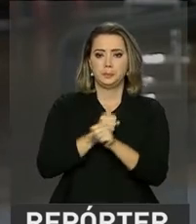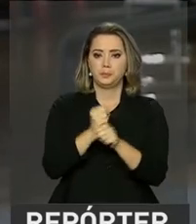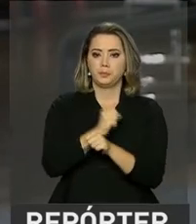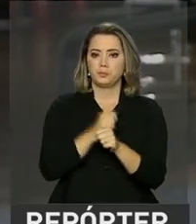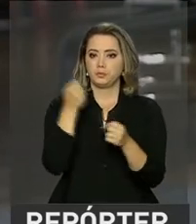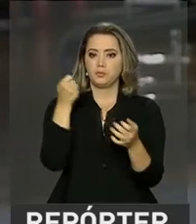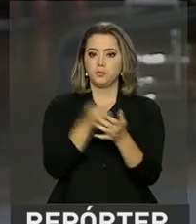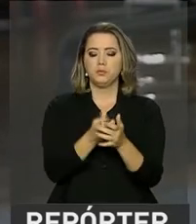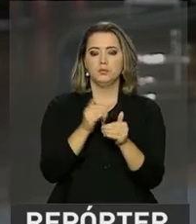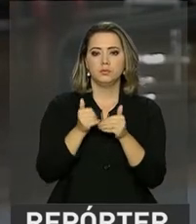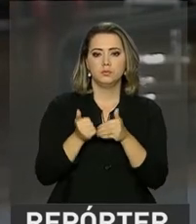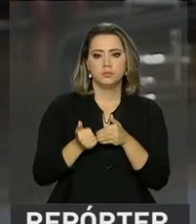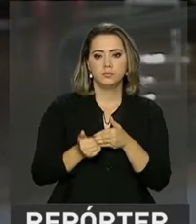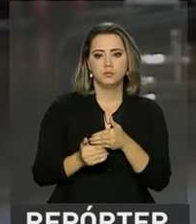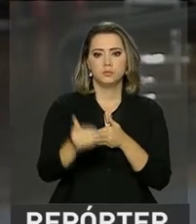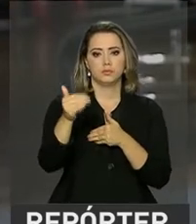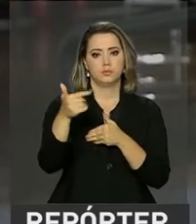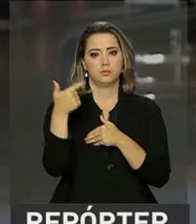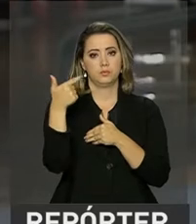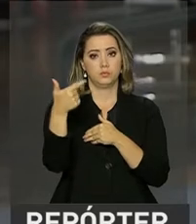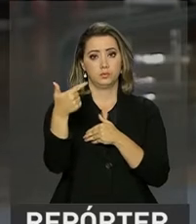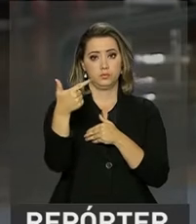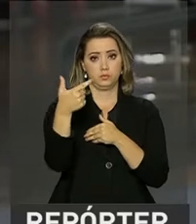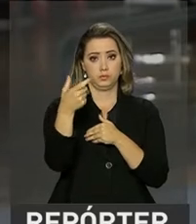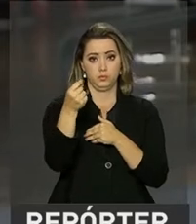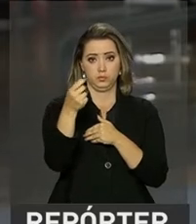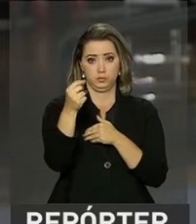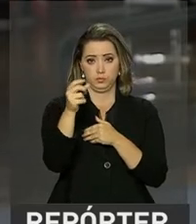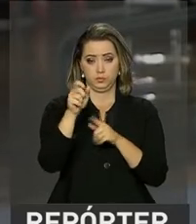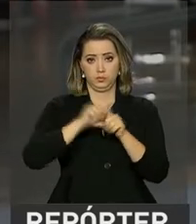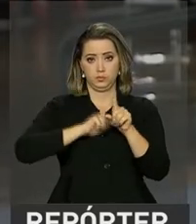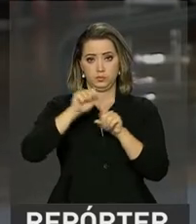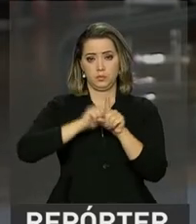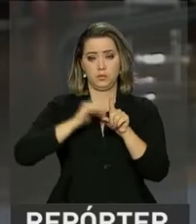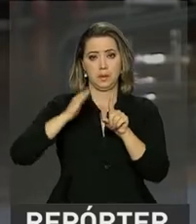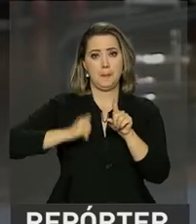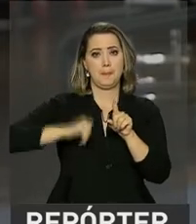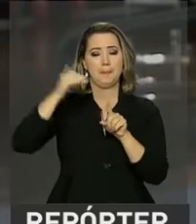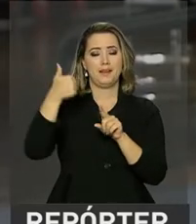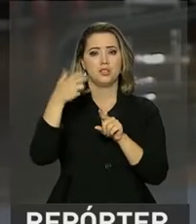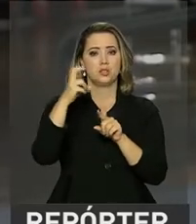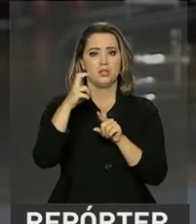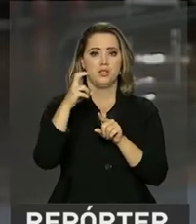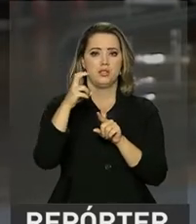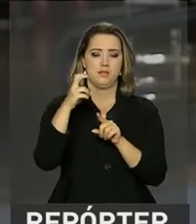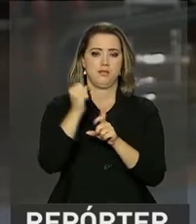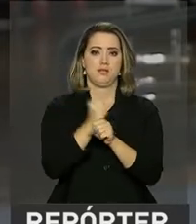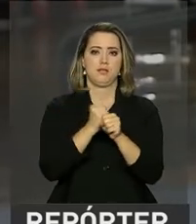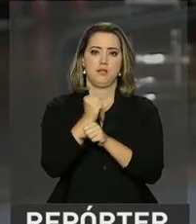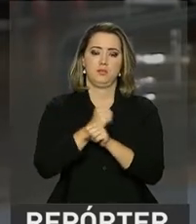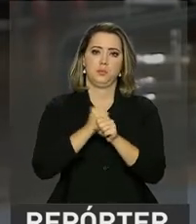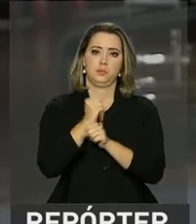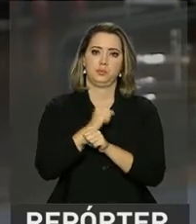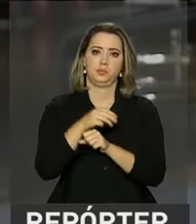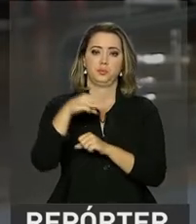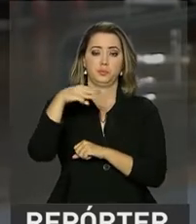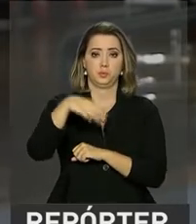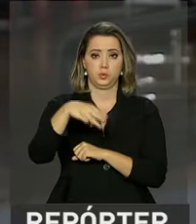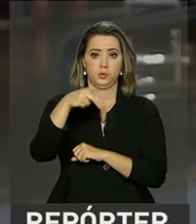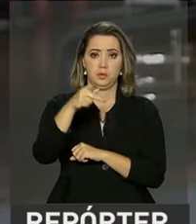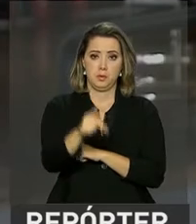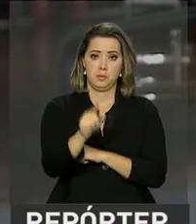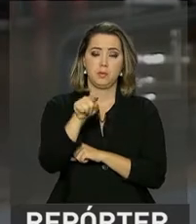pagamento vai se estender por 200 meses, ou seja, mais do que 15 anos. E a medida provisória também